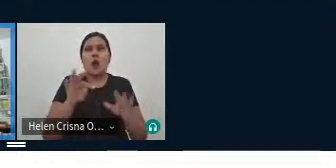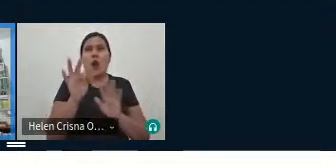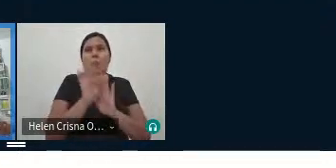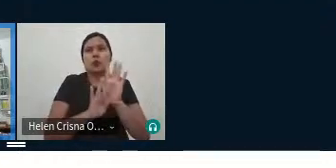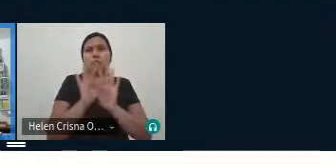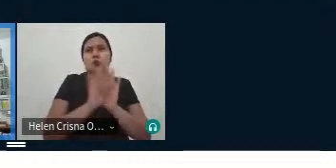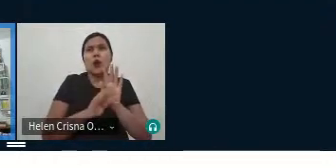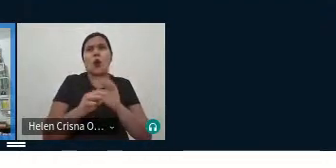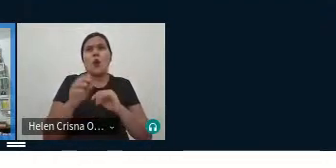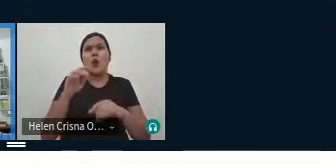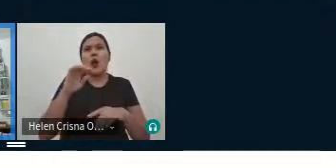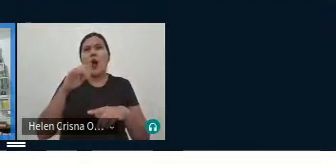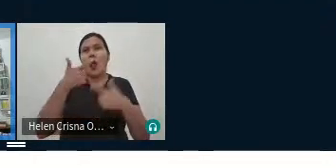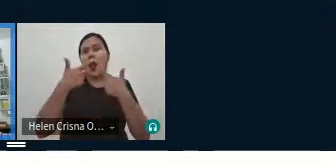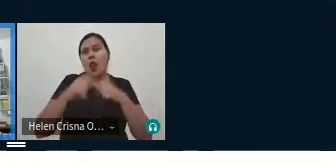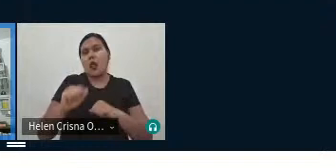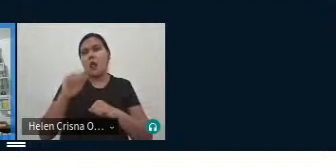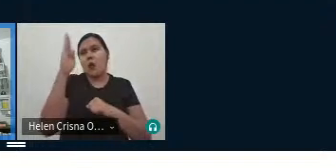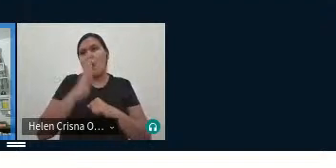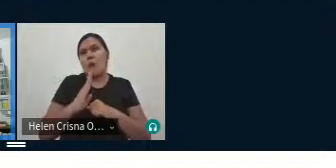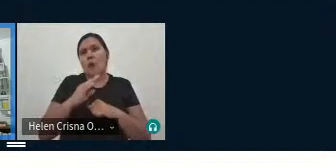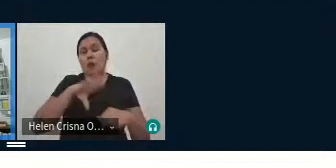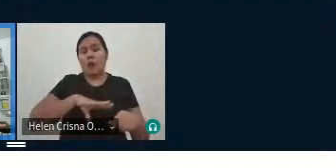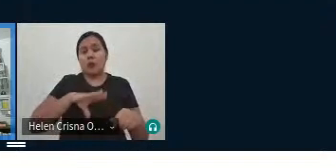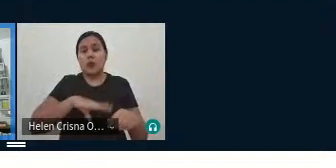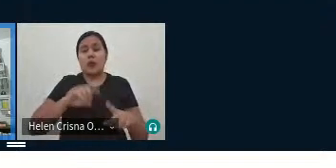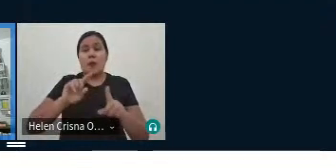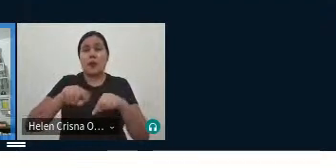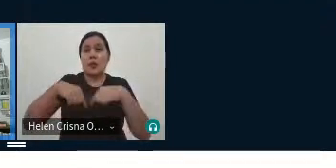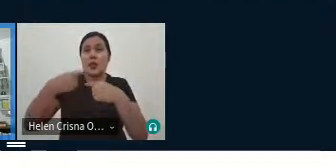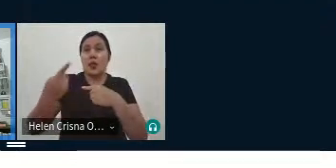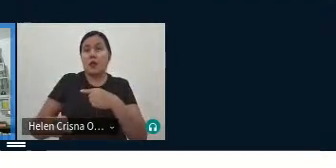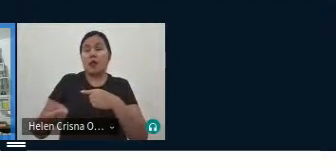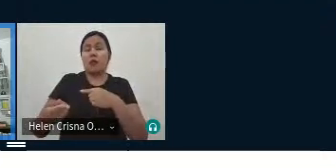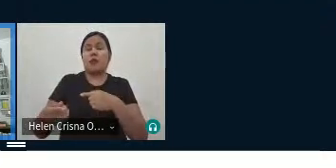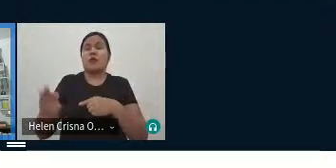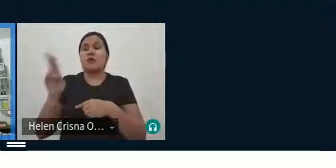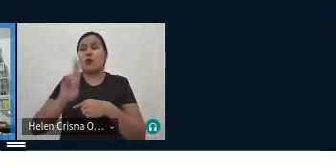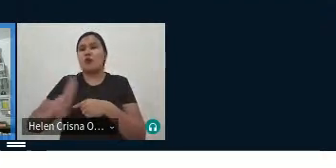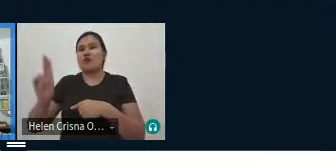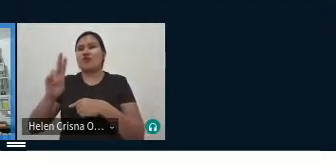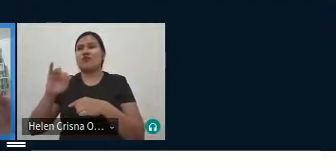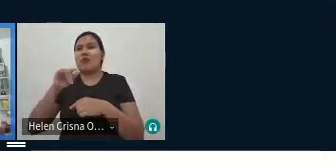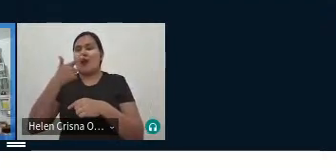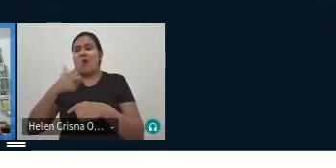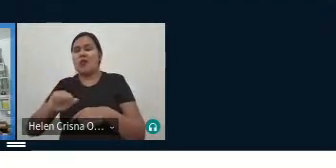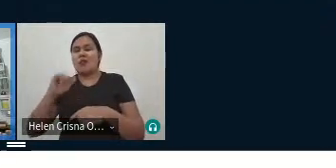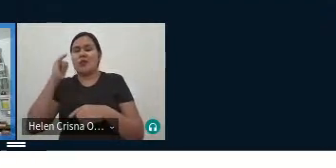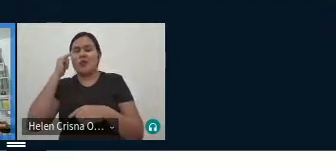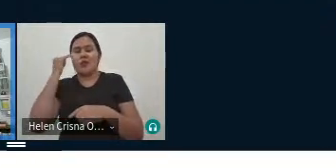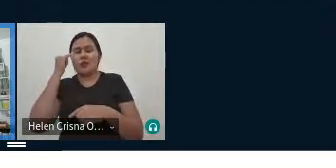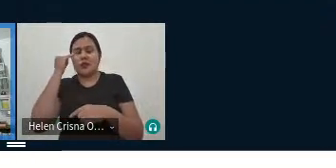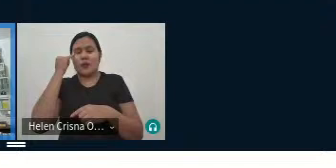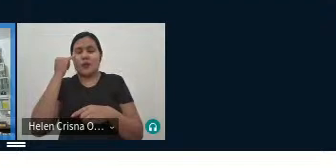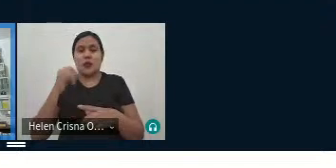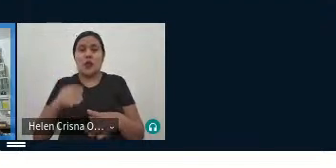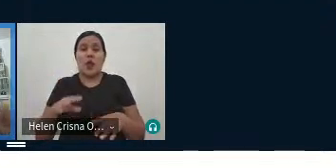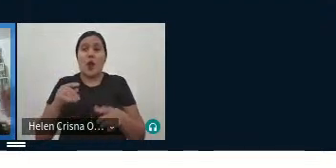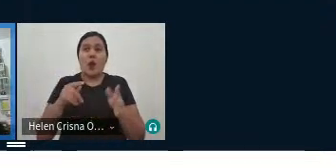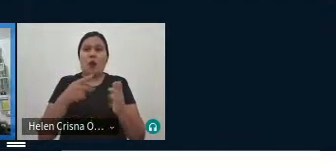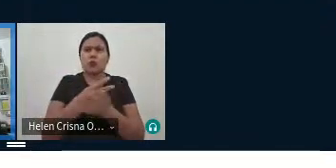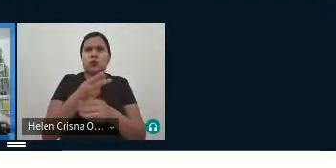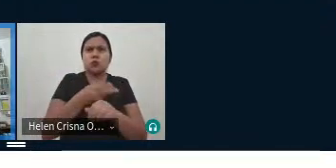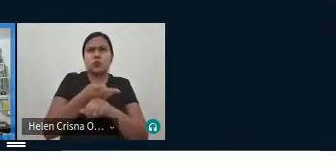língua portuguesa, para depois manuseá-lo em japonês, né, e em seguida, né, eu busquei caminhos, indo para o